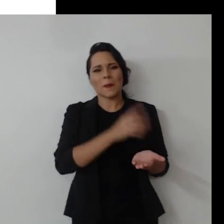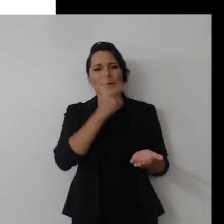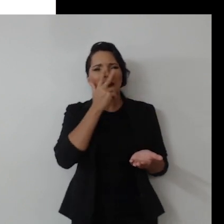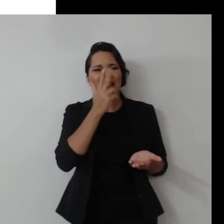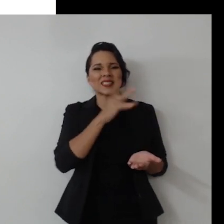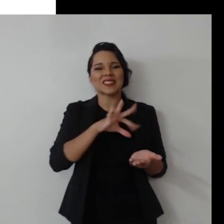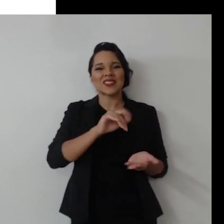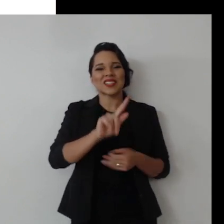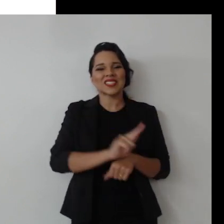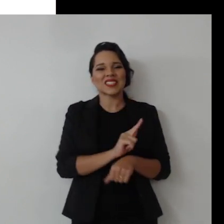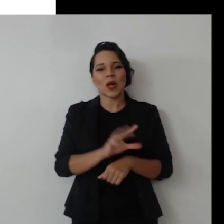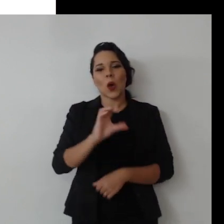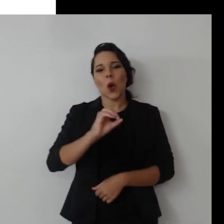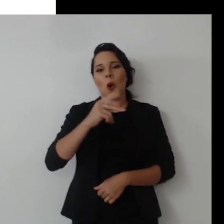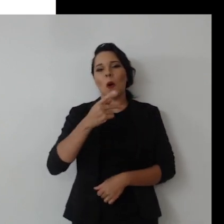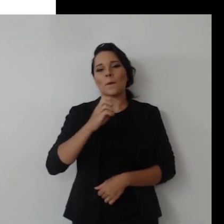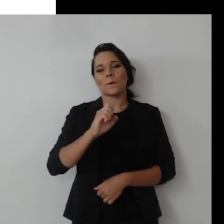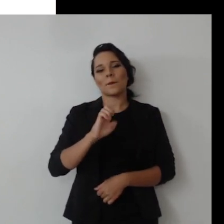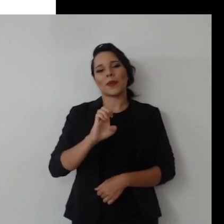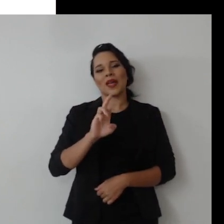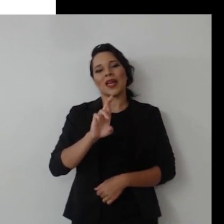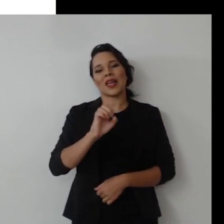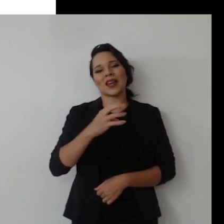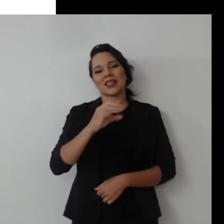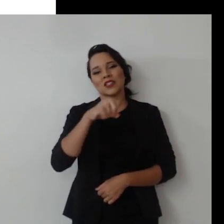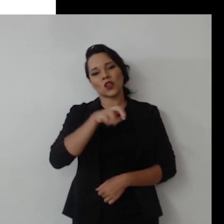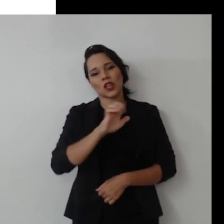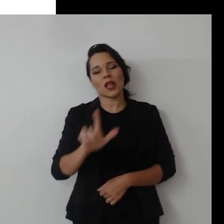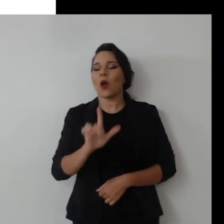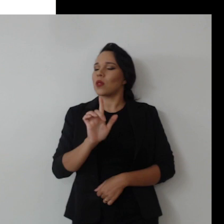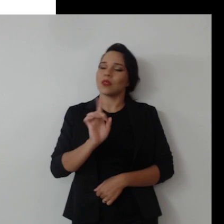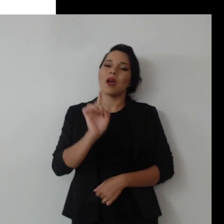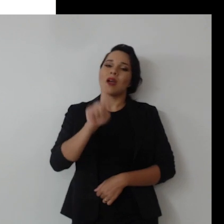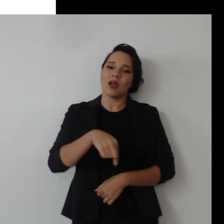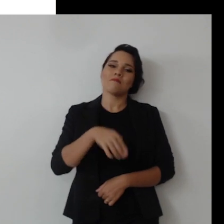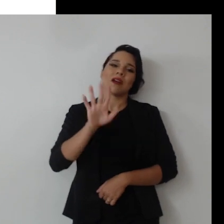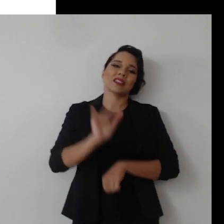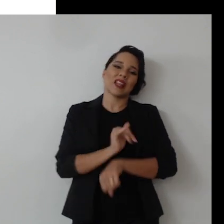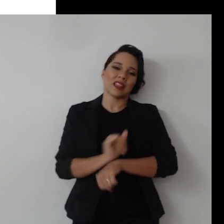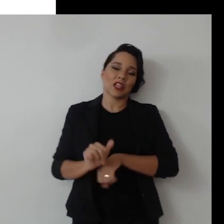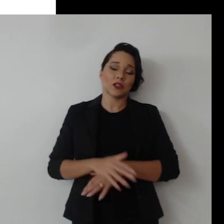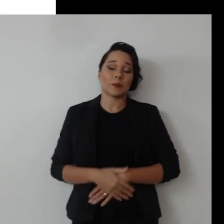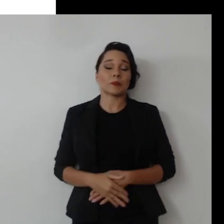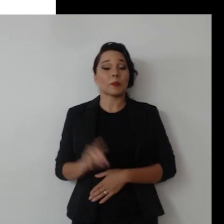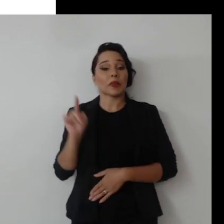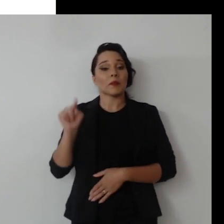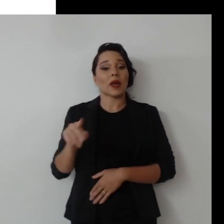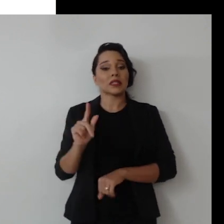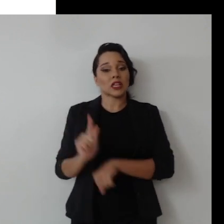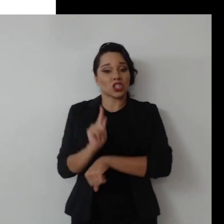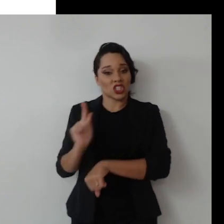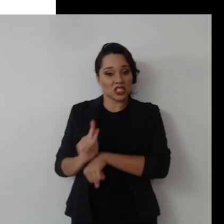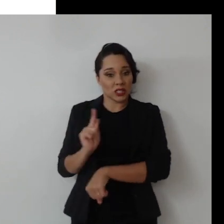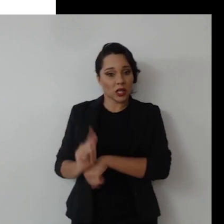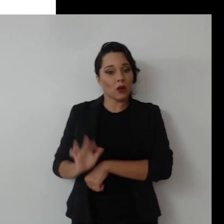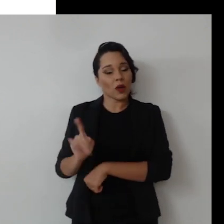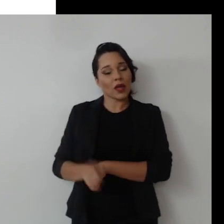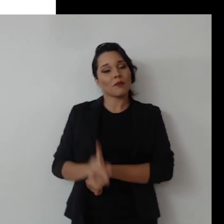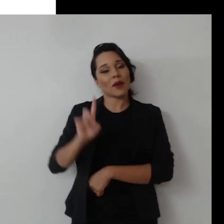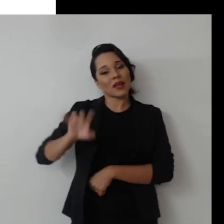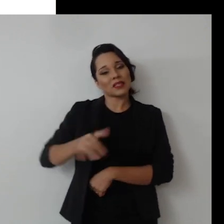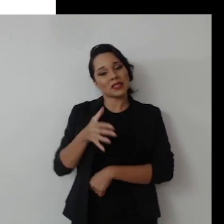porque parece que toda gestão, área meia operacional, mas não é, área meia estratégica. Mas a gestão, ela vem materializar,